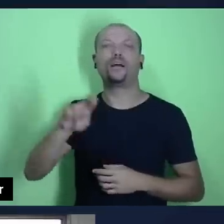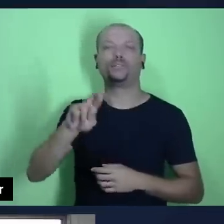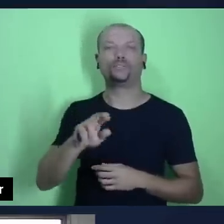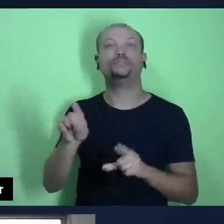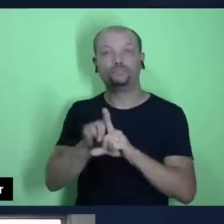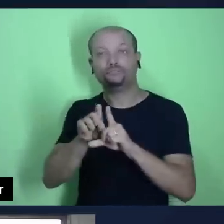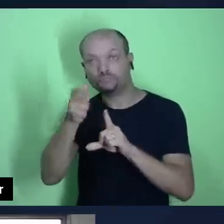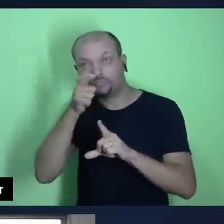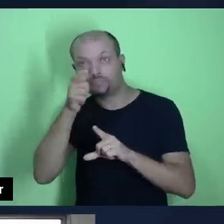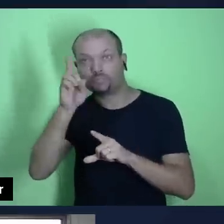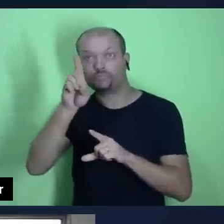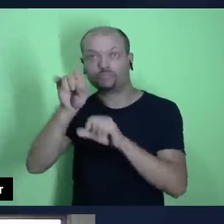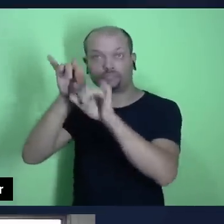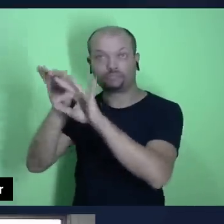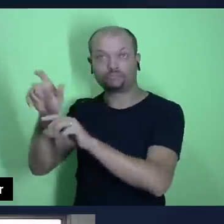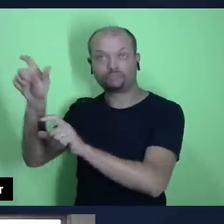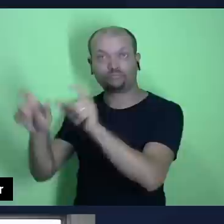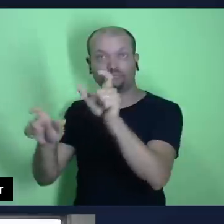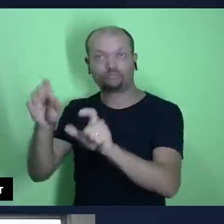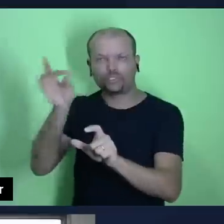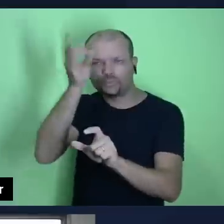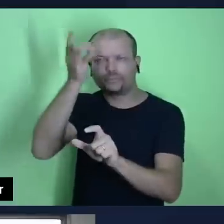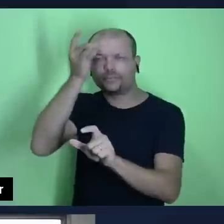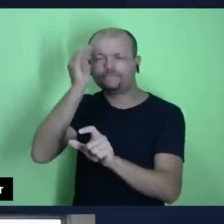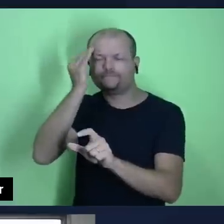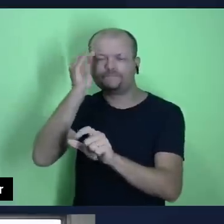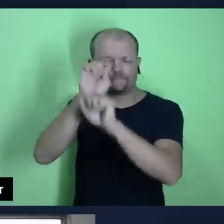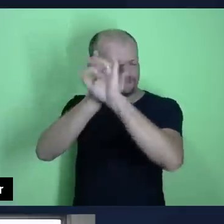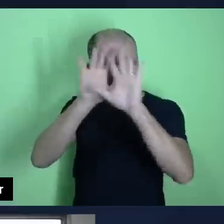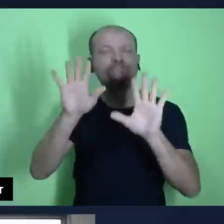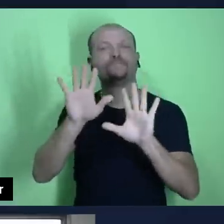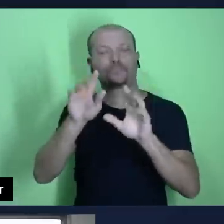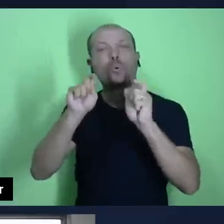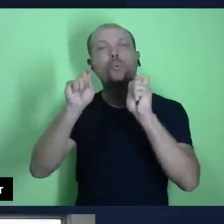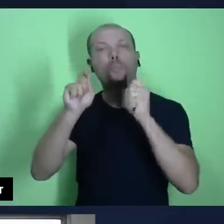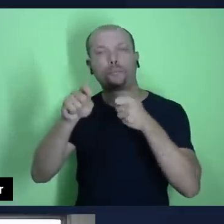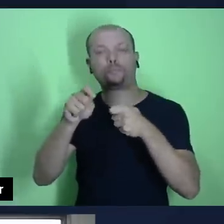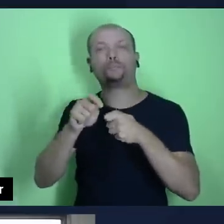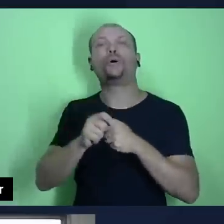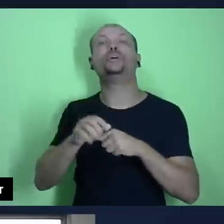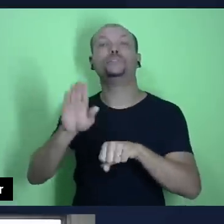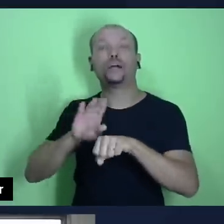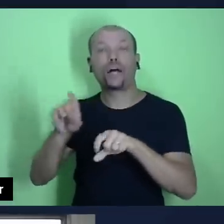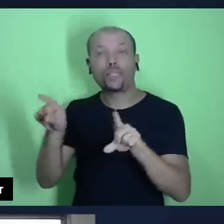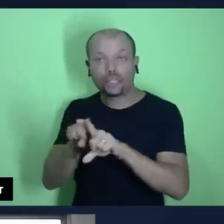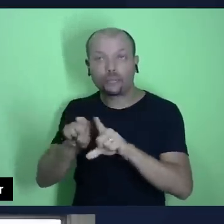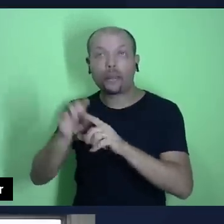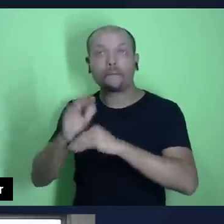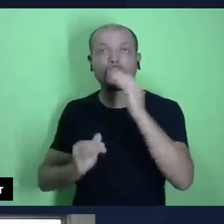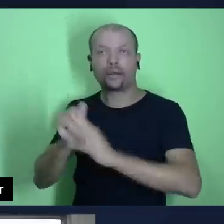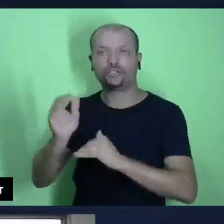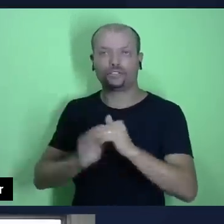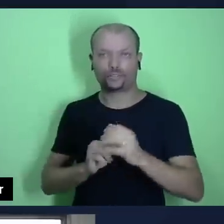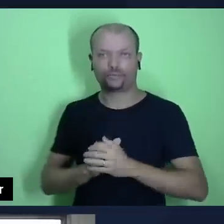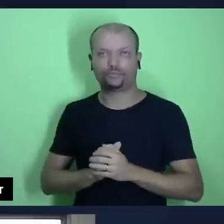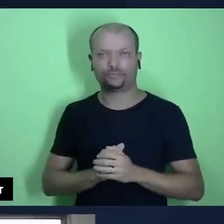traga sobre eles o espírito de entendimento pra que possam aplicar isso que estudamos aqui, por gentileza.